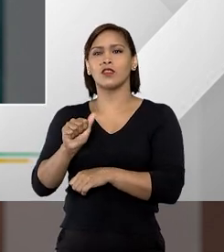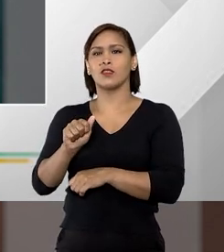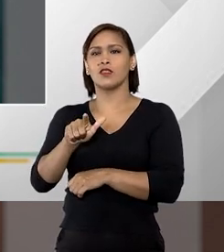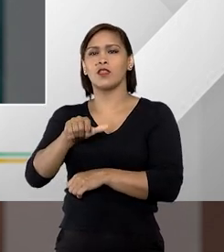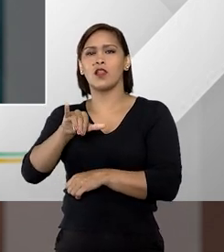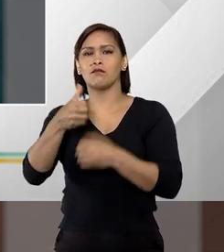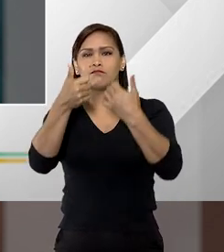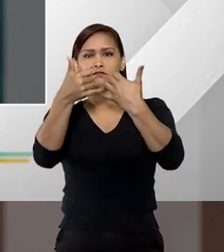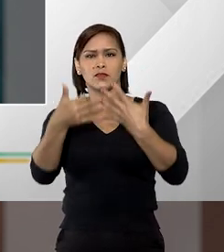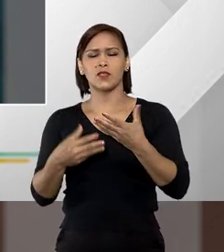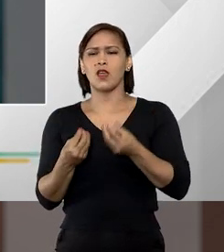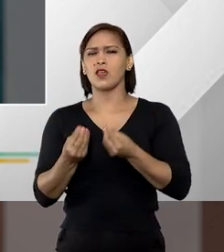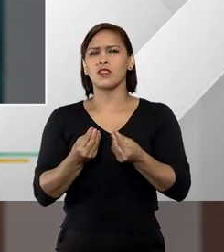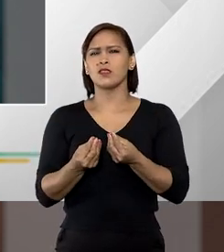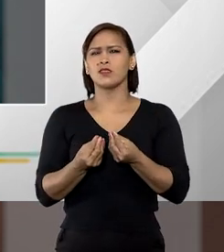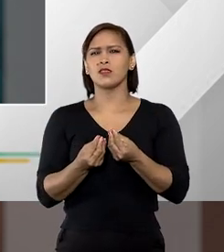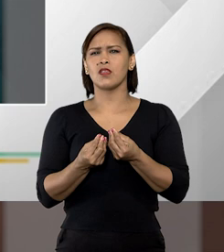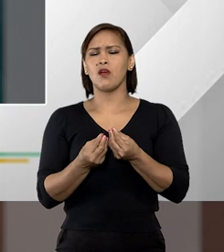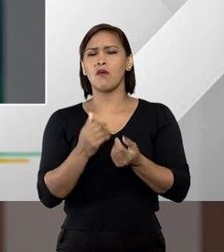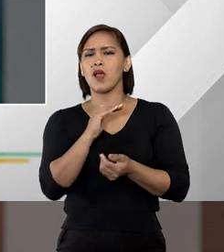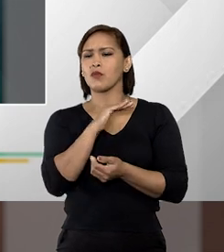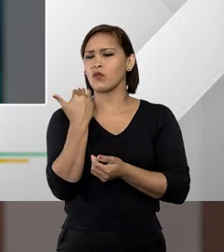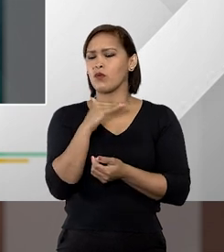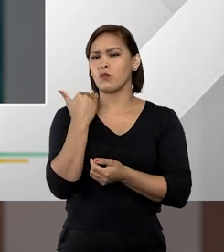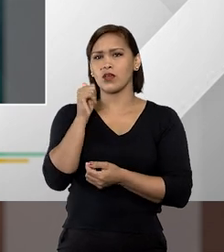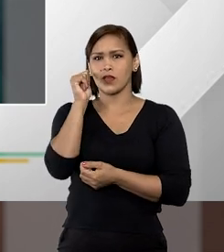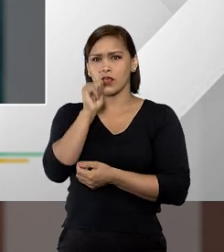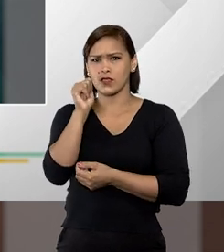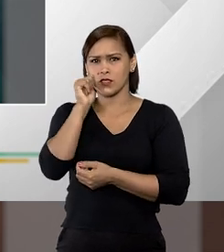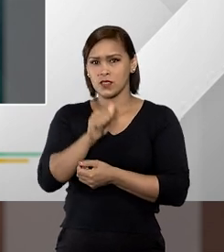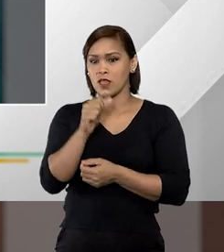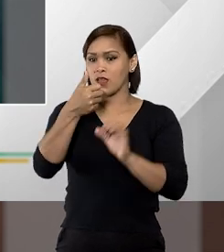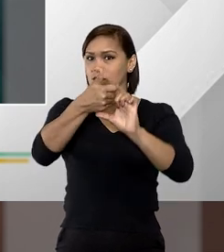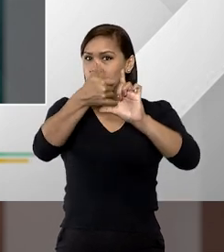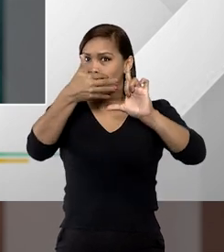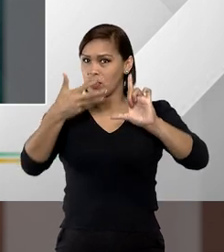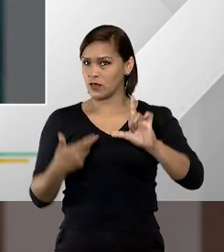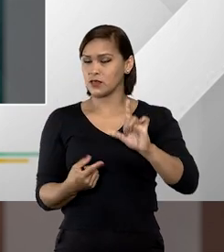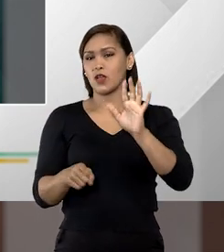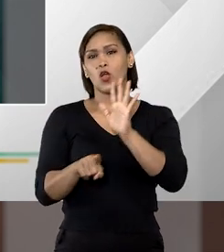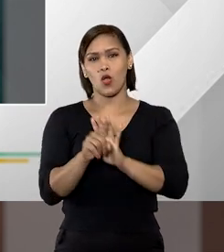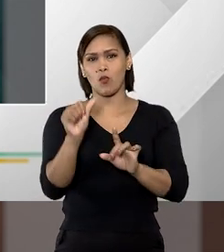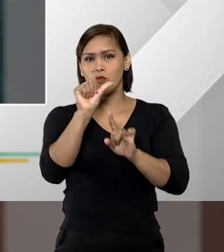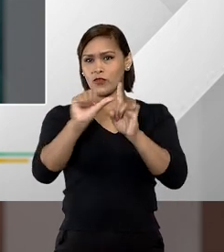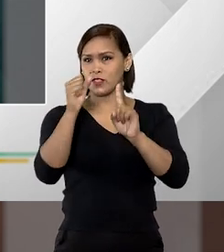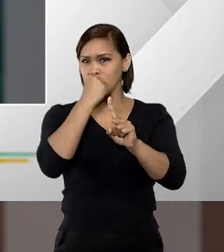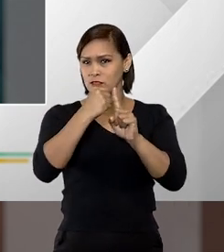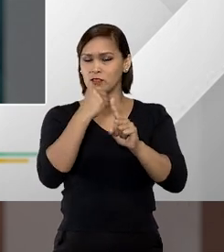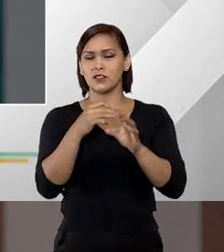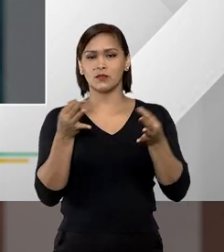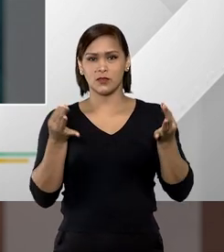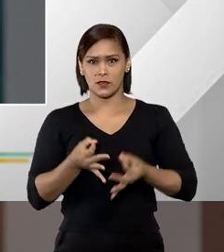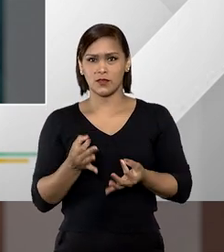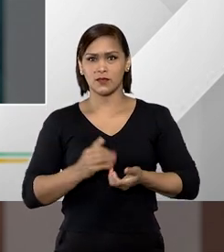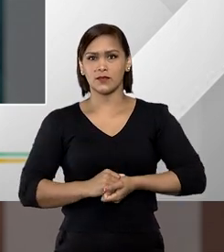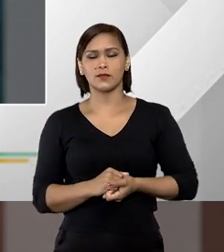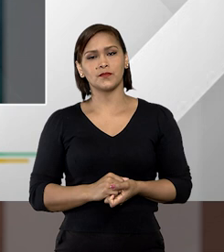explicasse. Não é qualquer assassinato de mulher que é considerado feminicídio, certo?